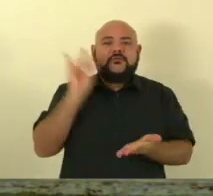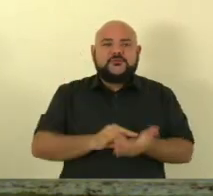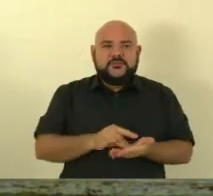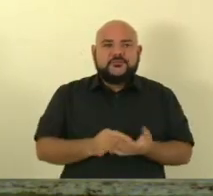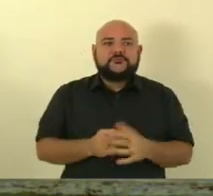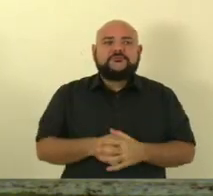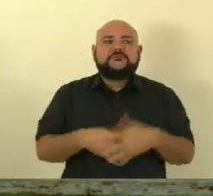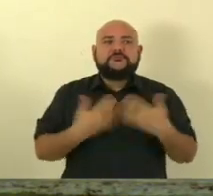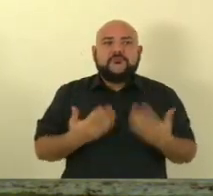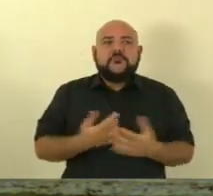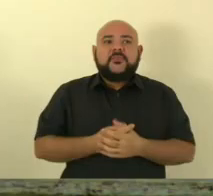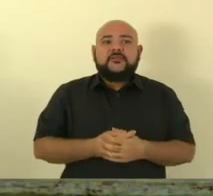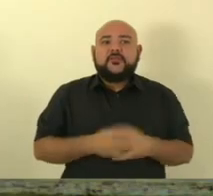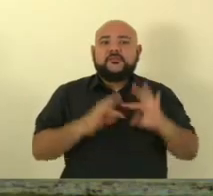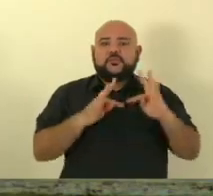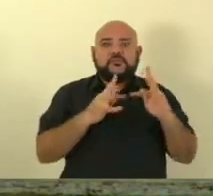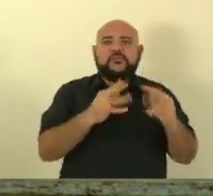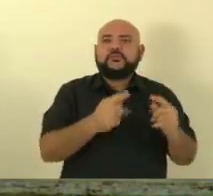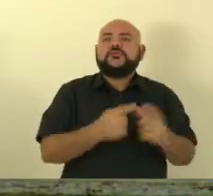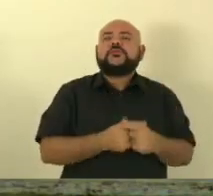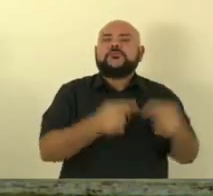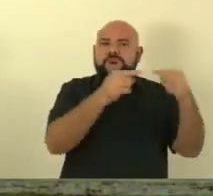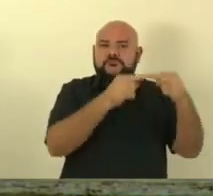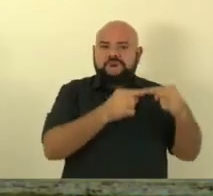para esses itens é, oficie-se.